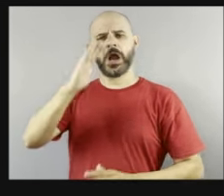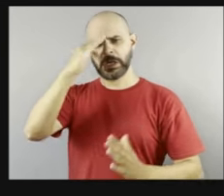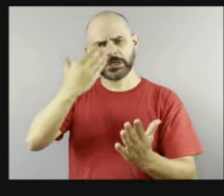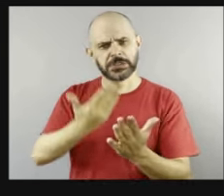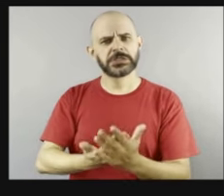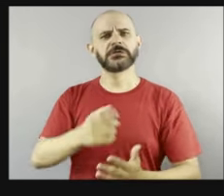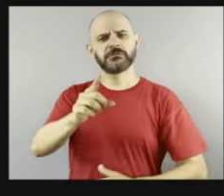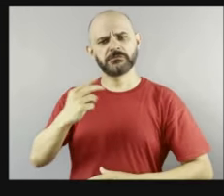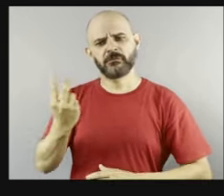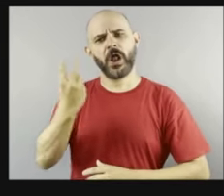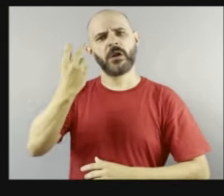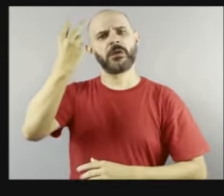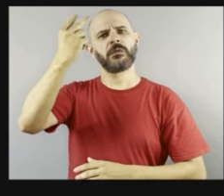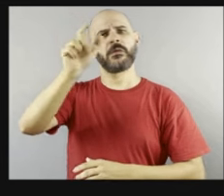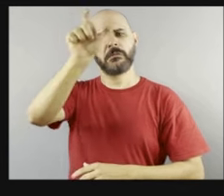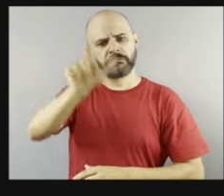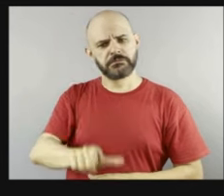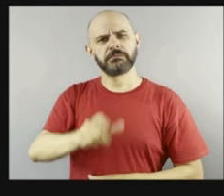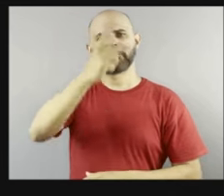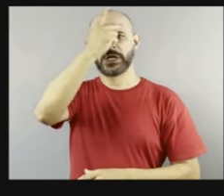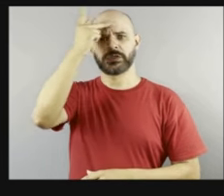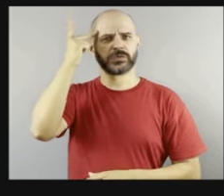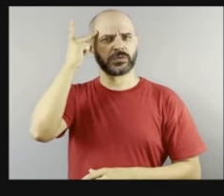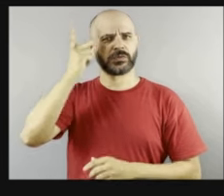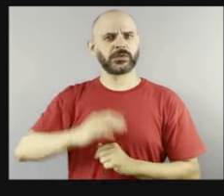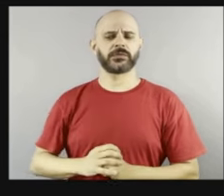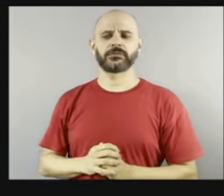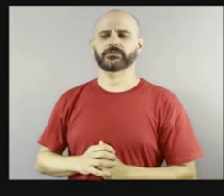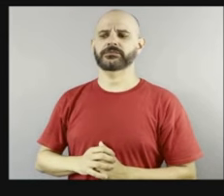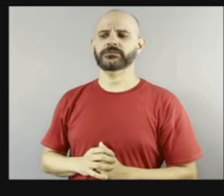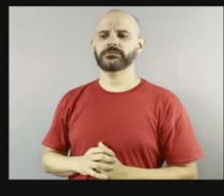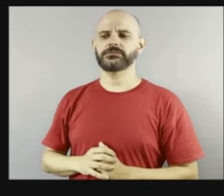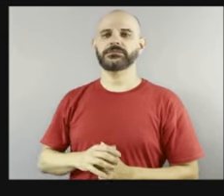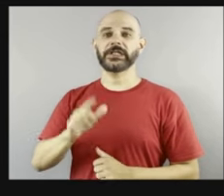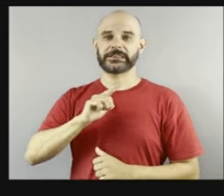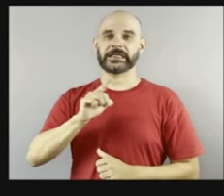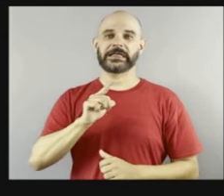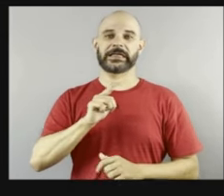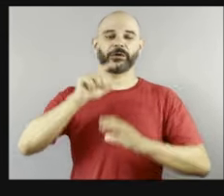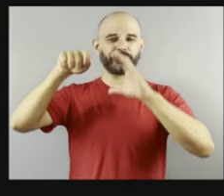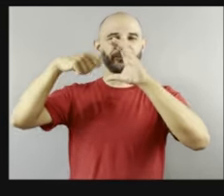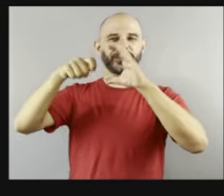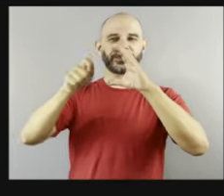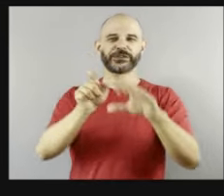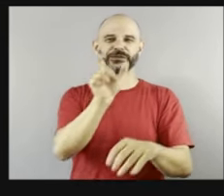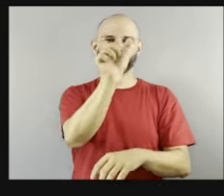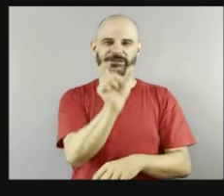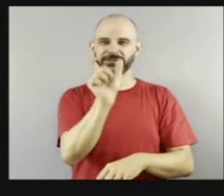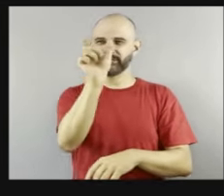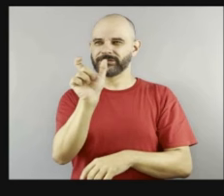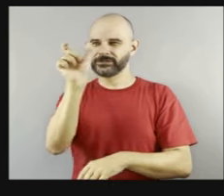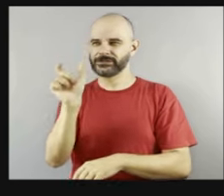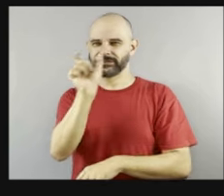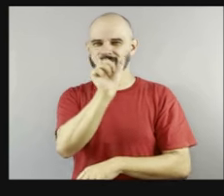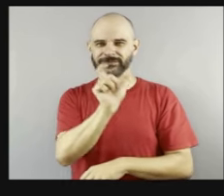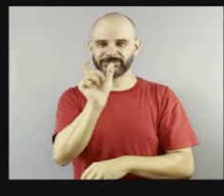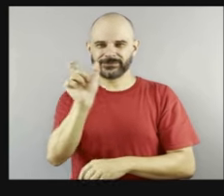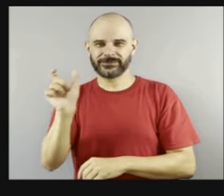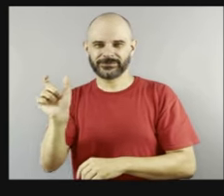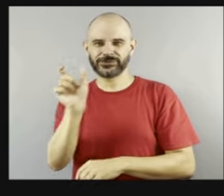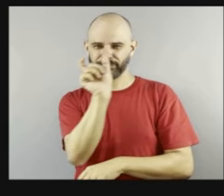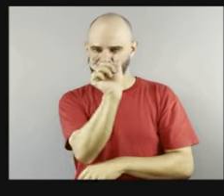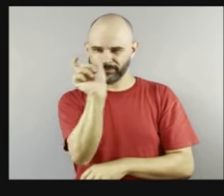aquele vídeo dos post-its é perfeito em relação a isso mesmo, né? Nós também não devemos permitir que os outros nos